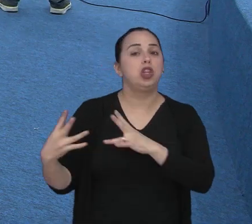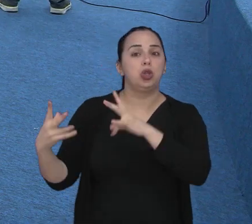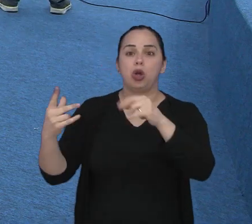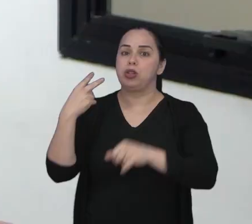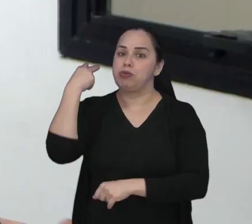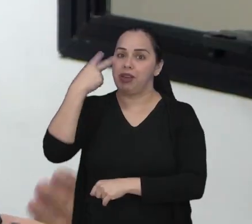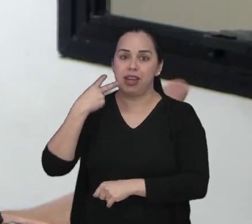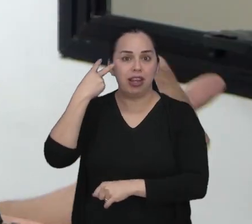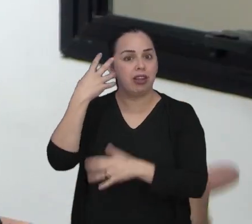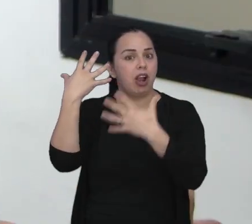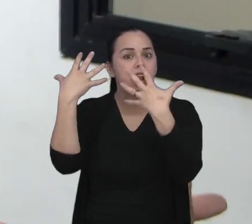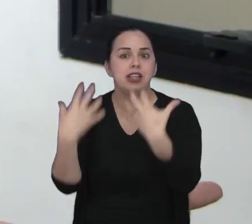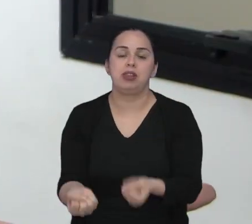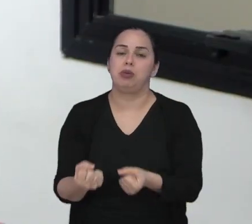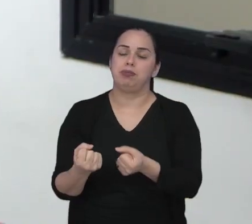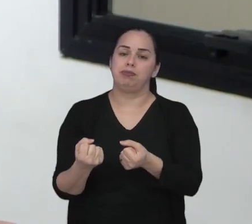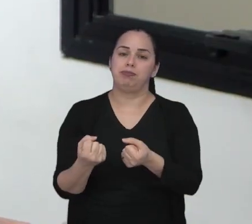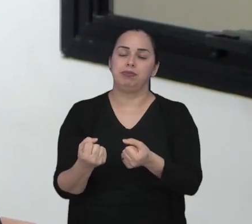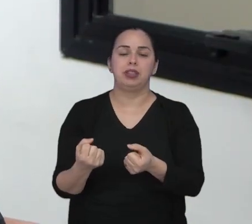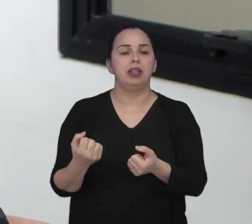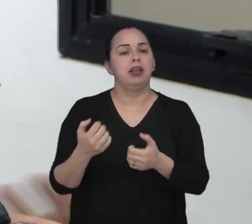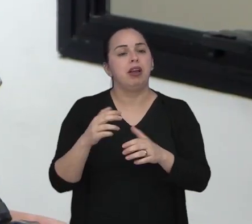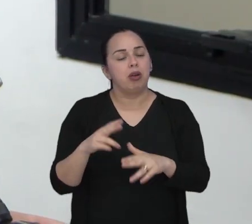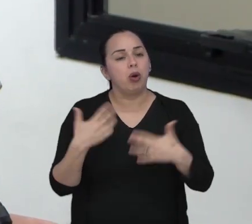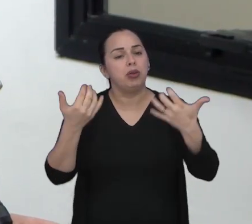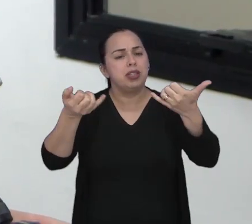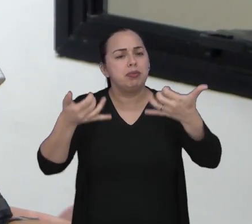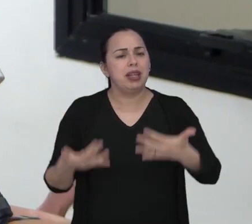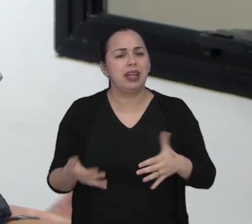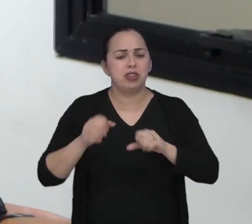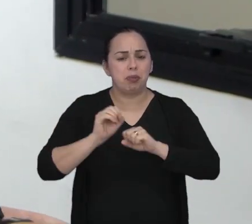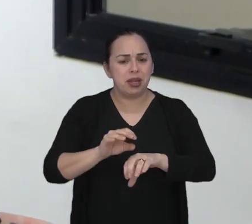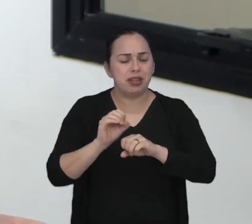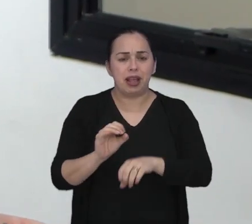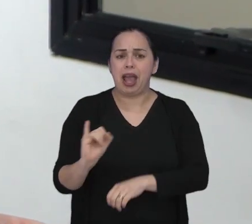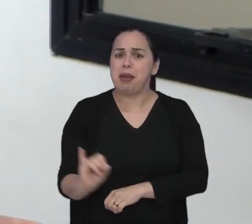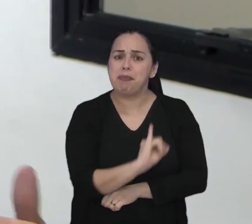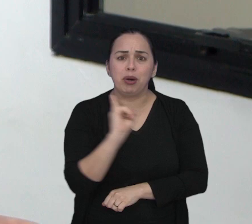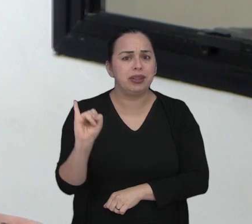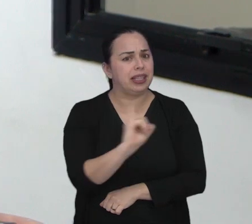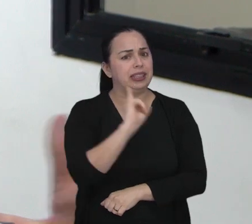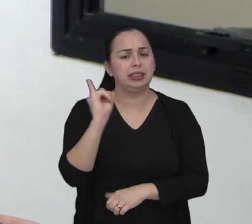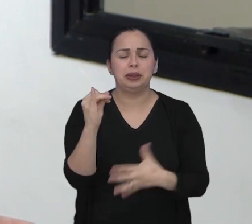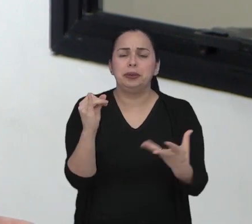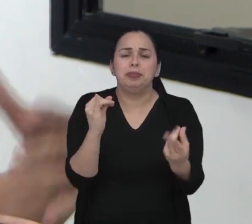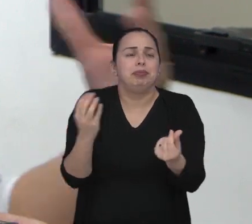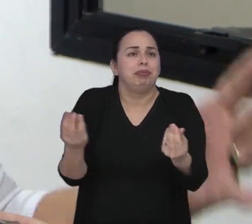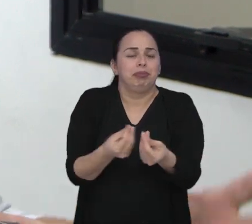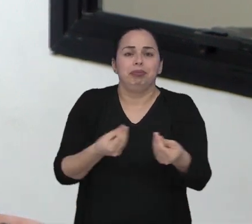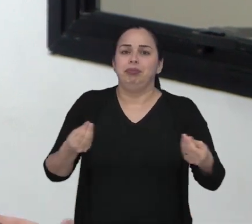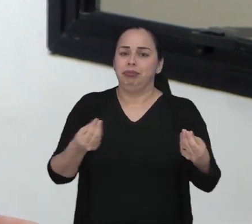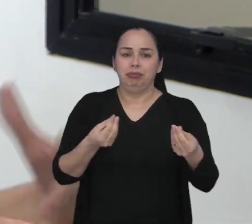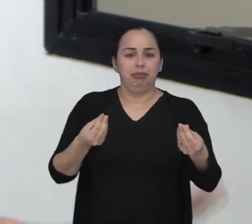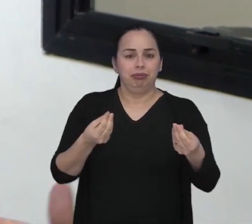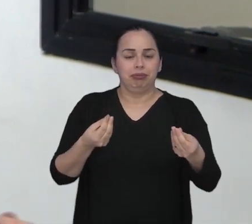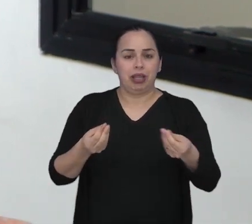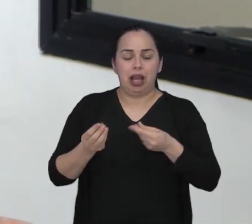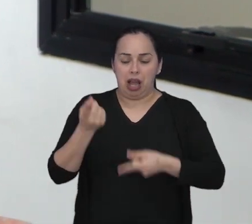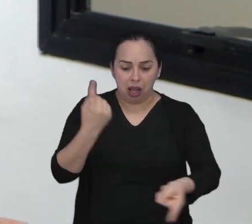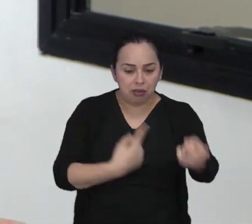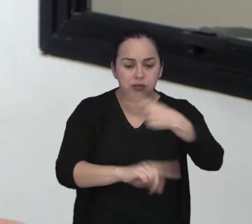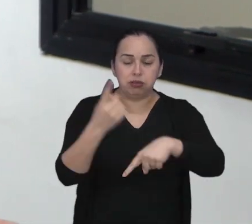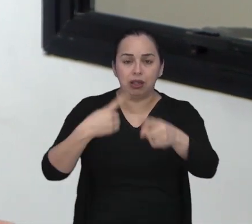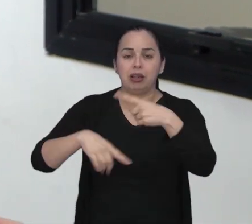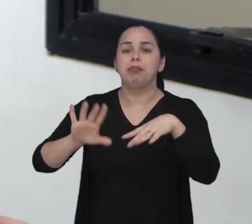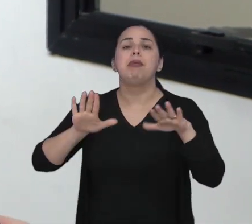unanimidade. Quando se fala de educação, sempre é muito bom, é importante, educação ela é, ela move.